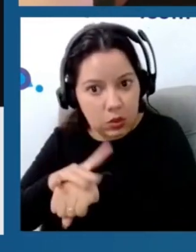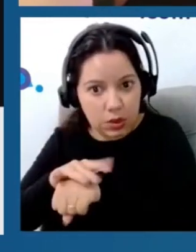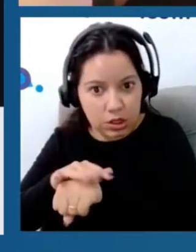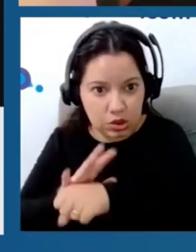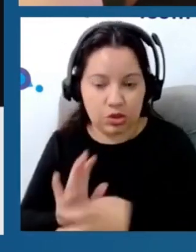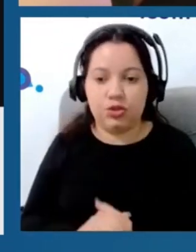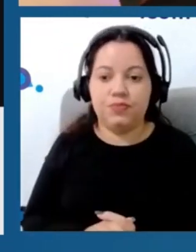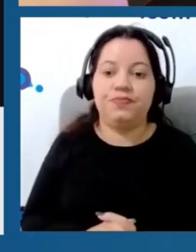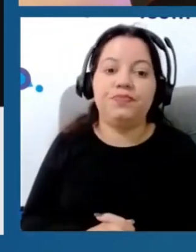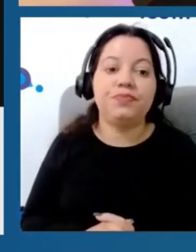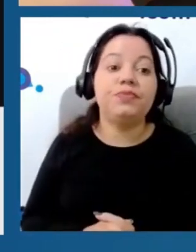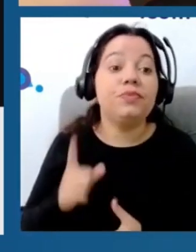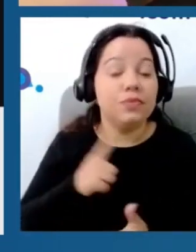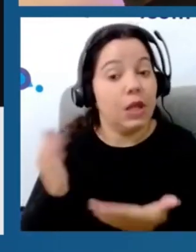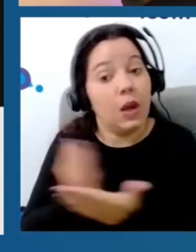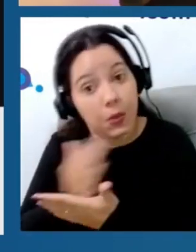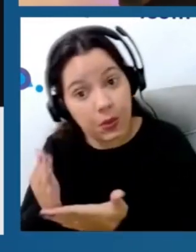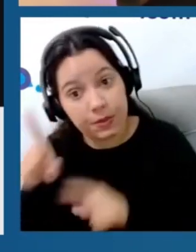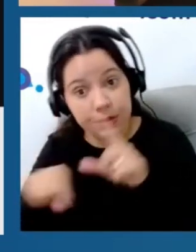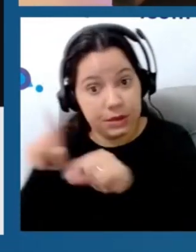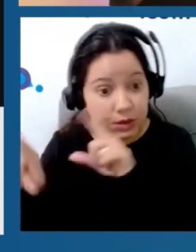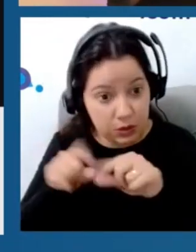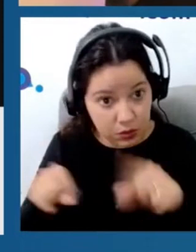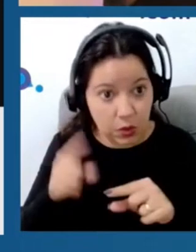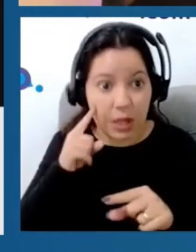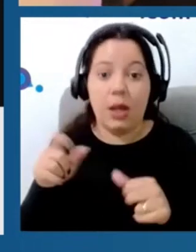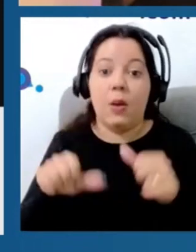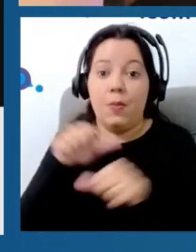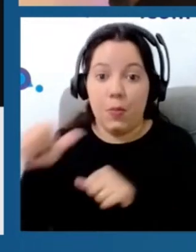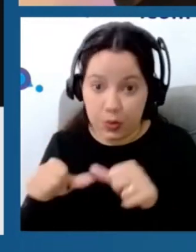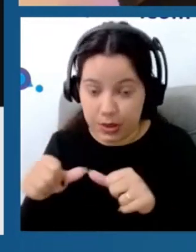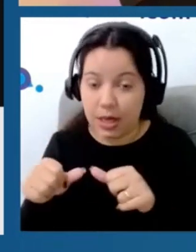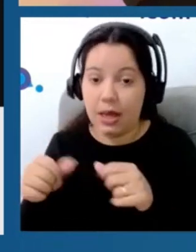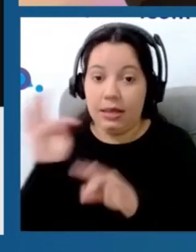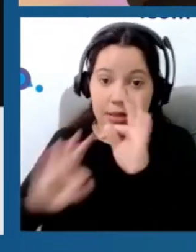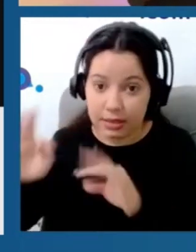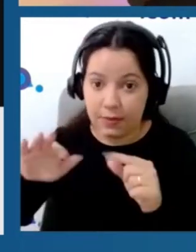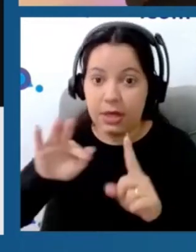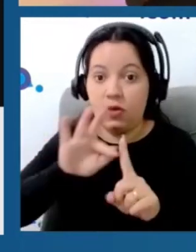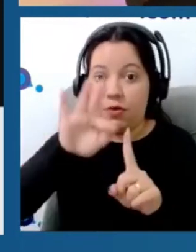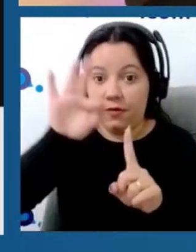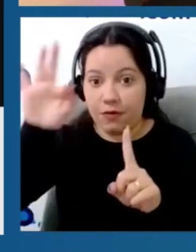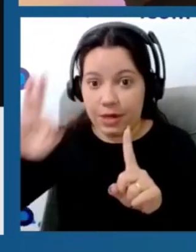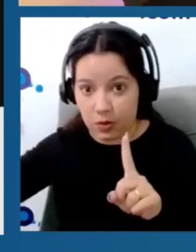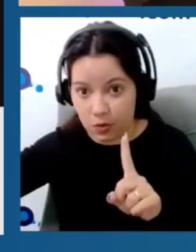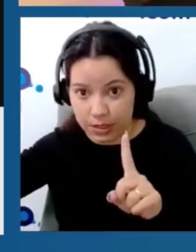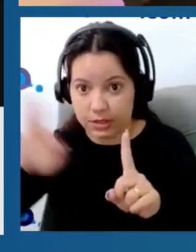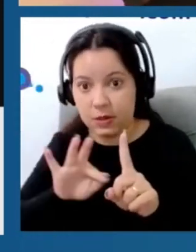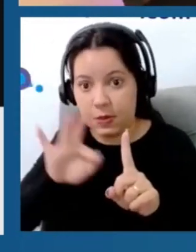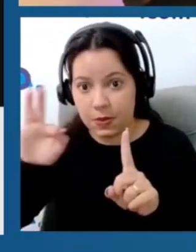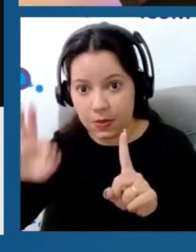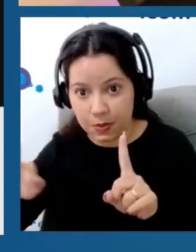Então, a gente tem algumas alternativas, Então, alternar o tratamento entre alta e baixa frequência de tens e aumentar a eficácia e